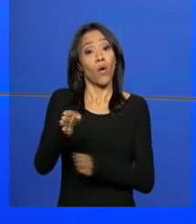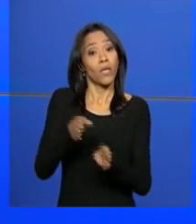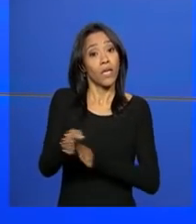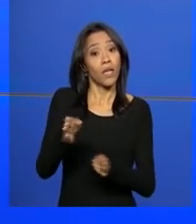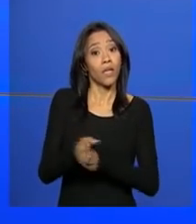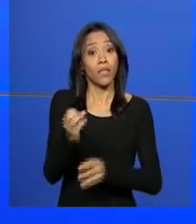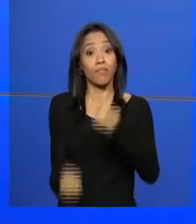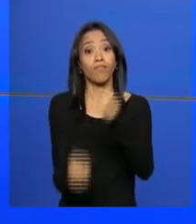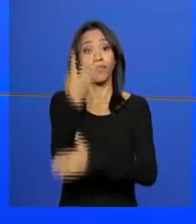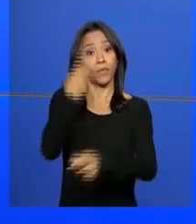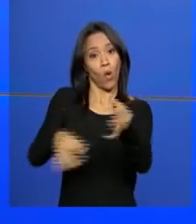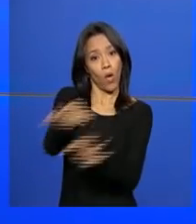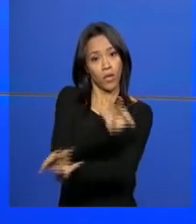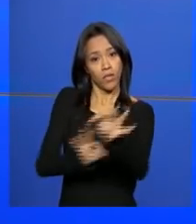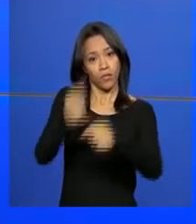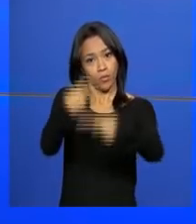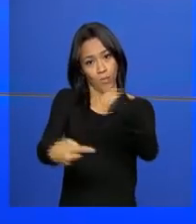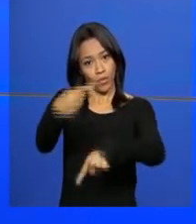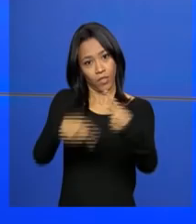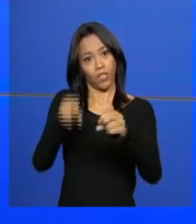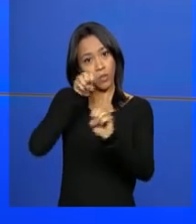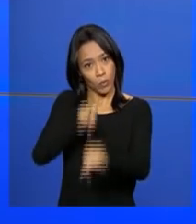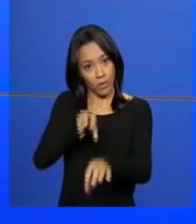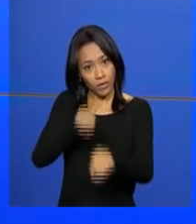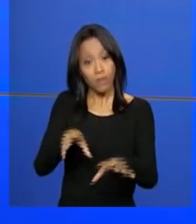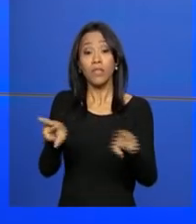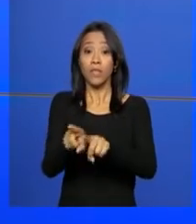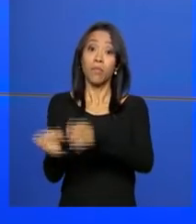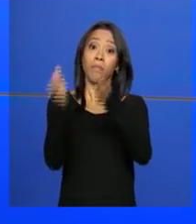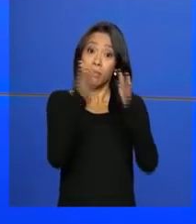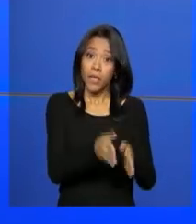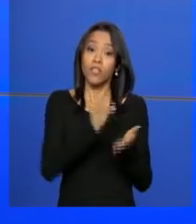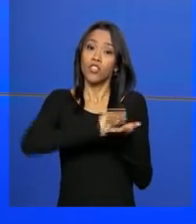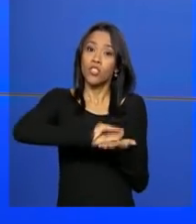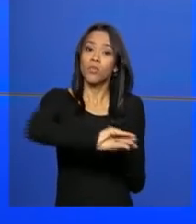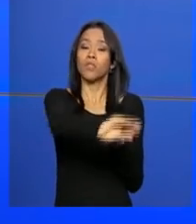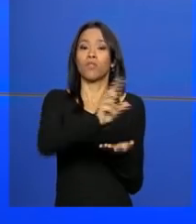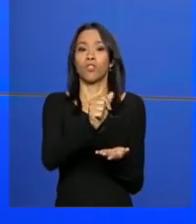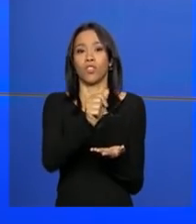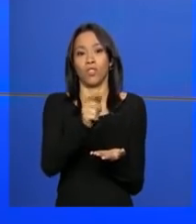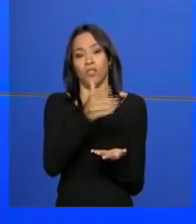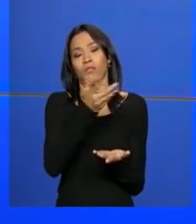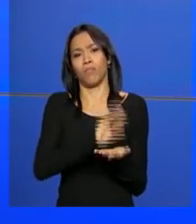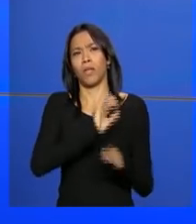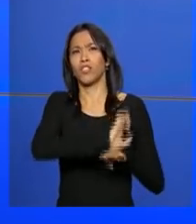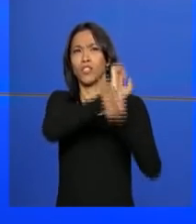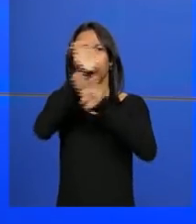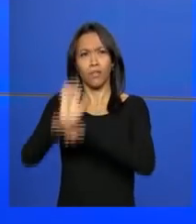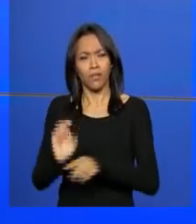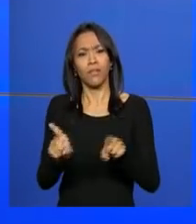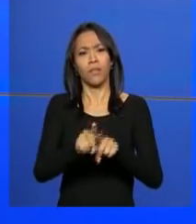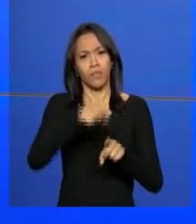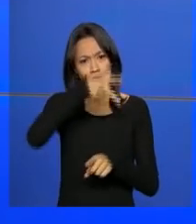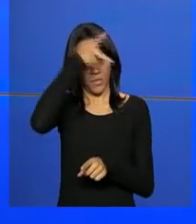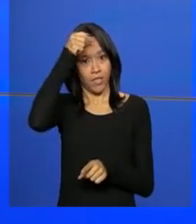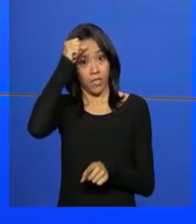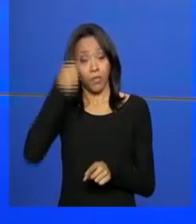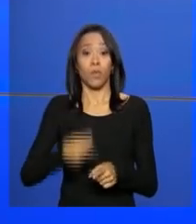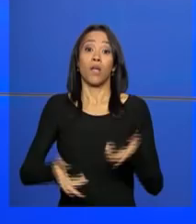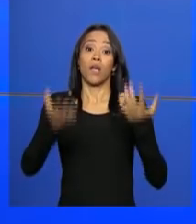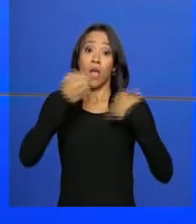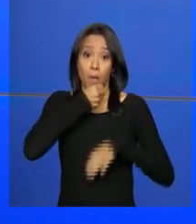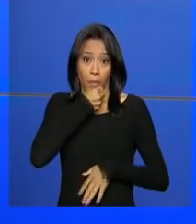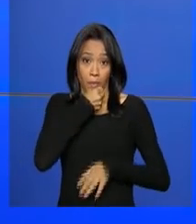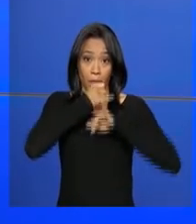definição de políticas públicas de educação e também na distribuição de recursos da União para estados e municípios. Na coletiva, o ministro